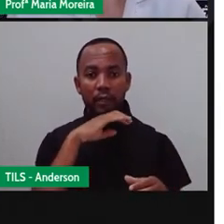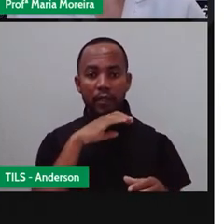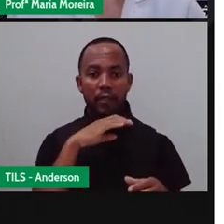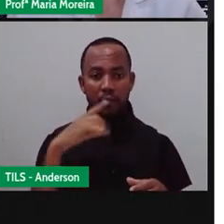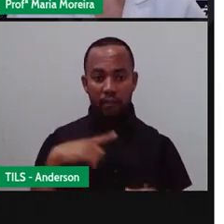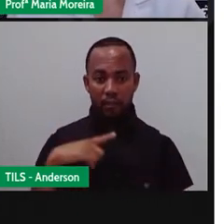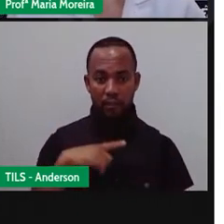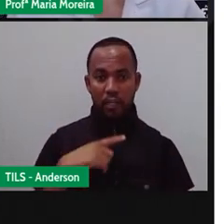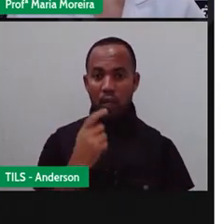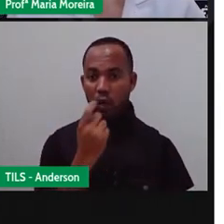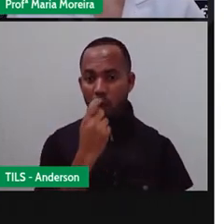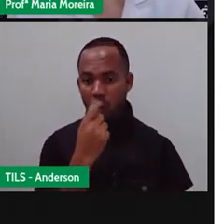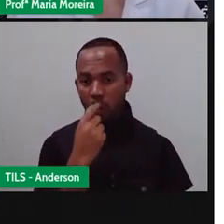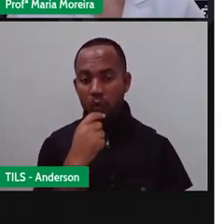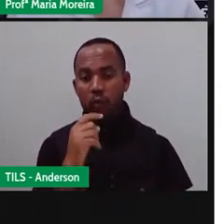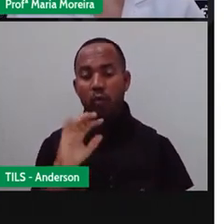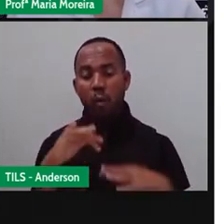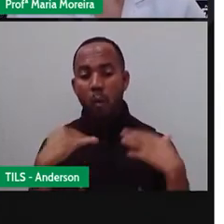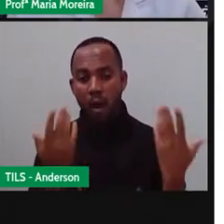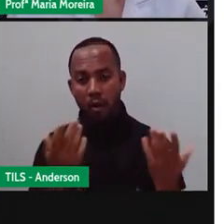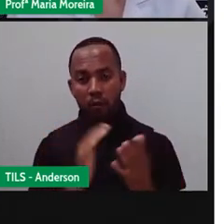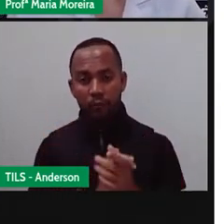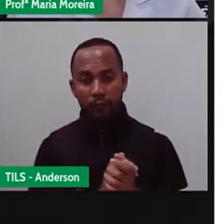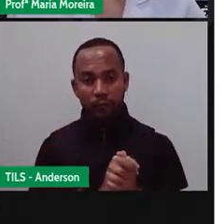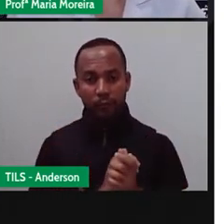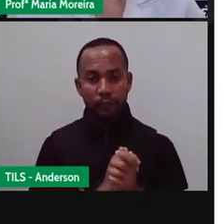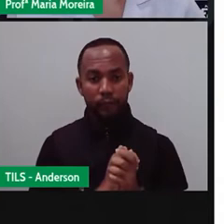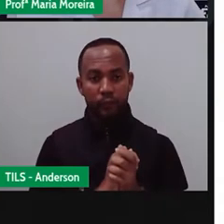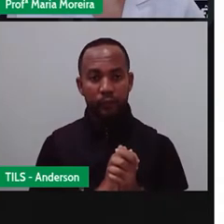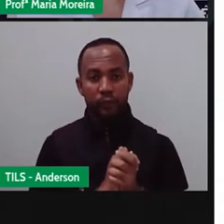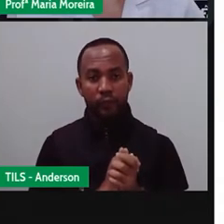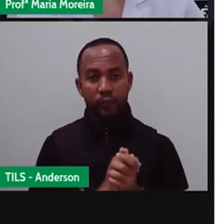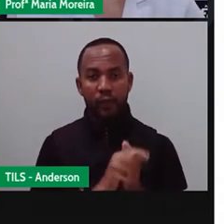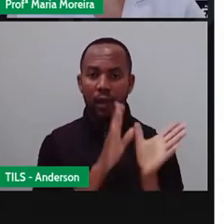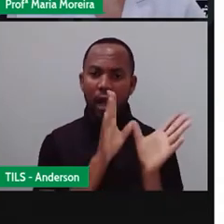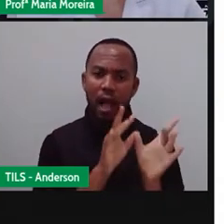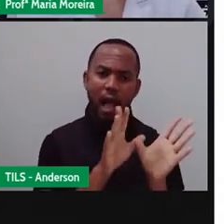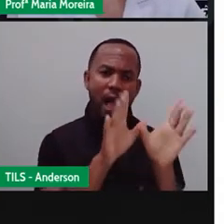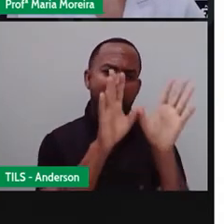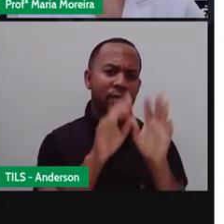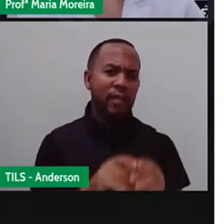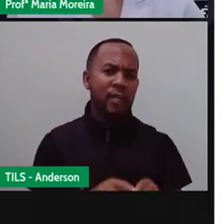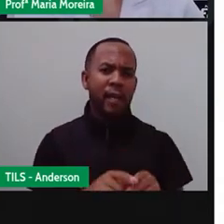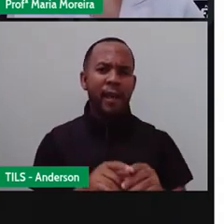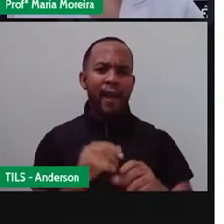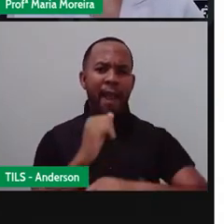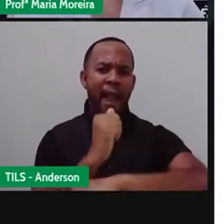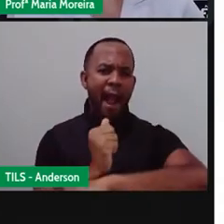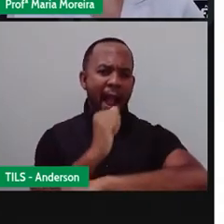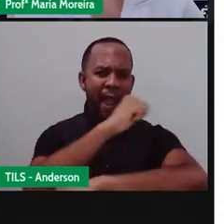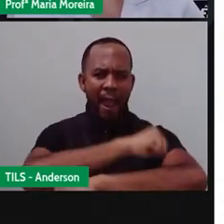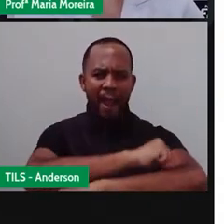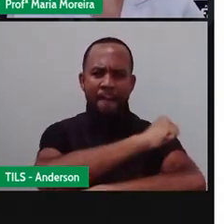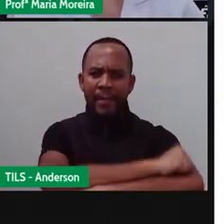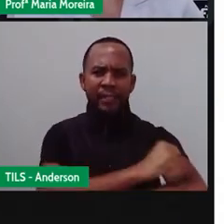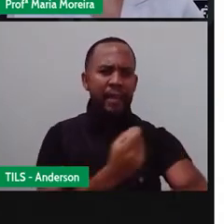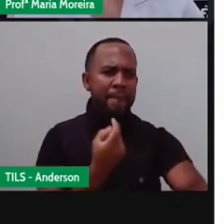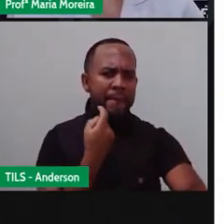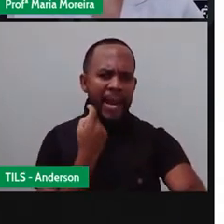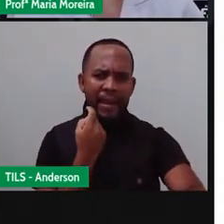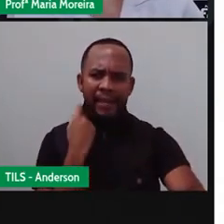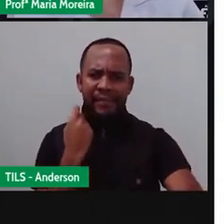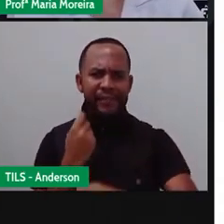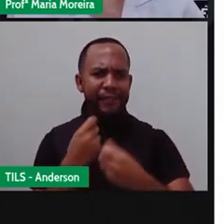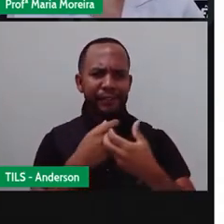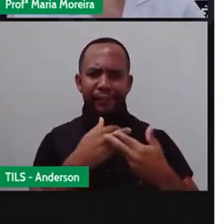mamíferos, não é isso? Das aves, né? Dos répteis, dos peixes e dos